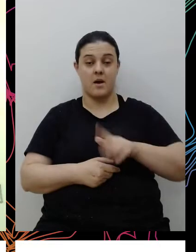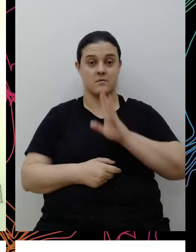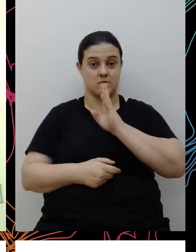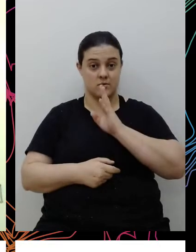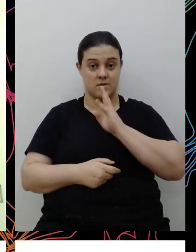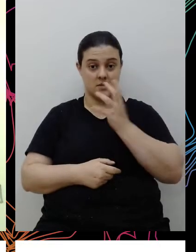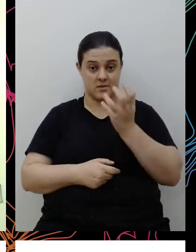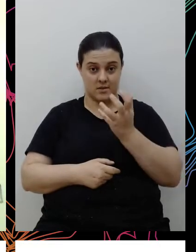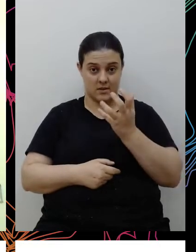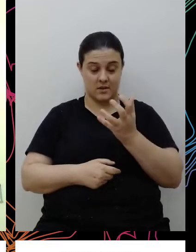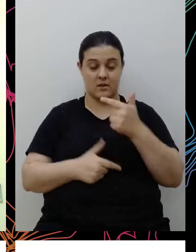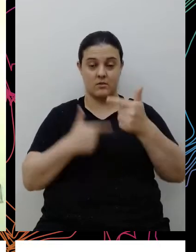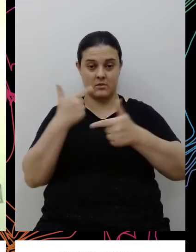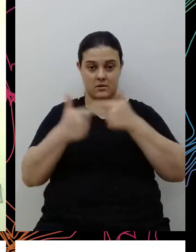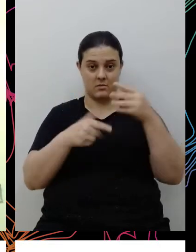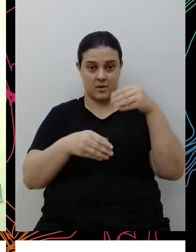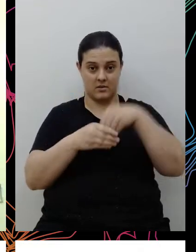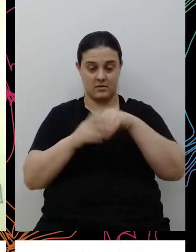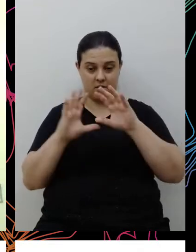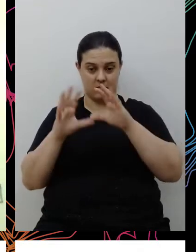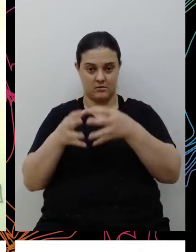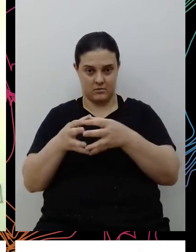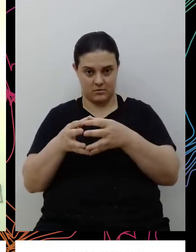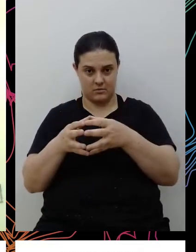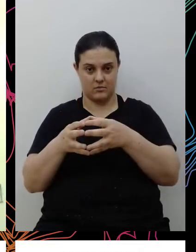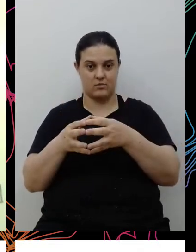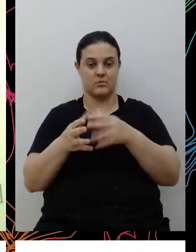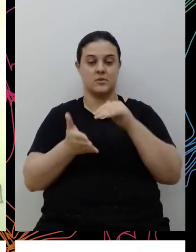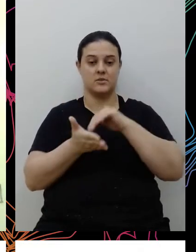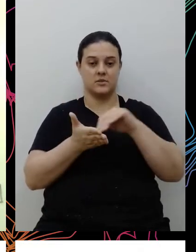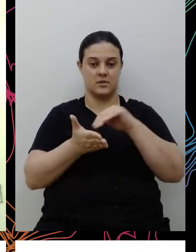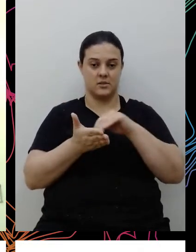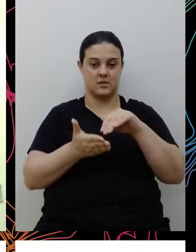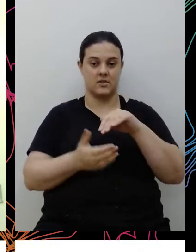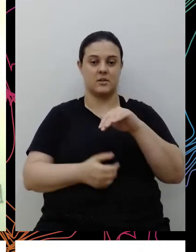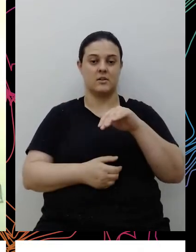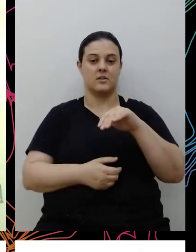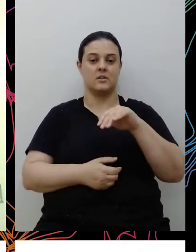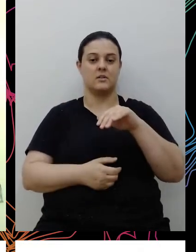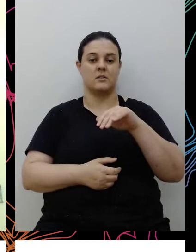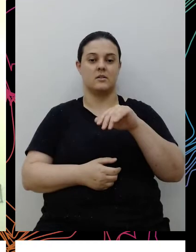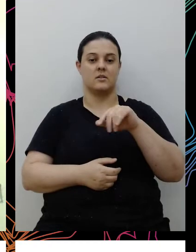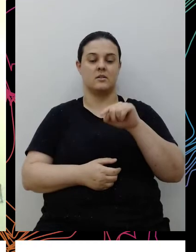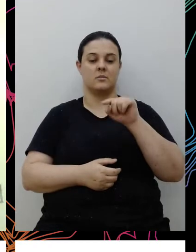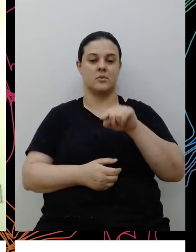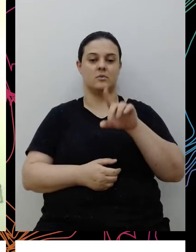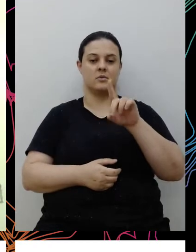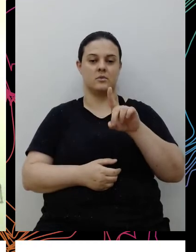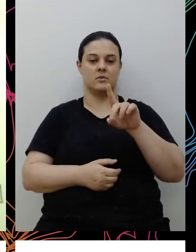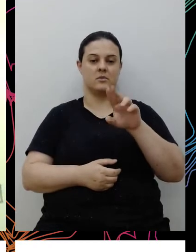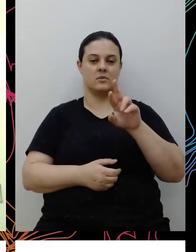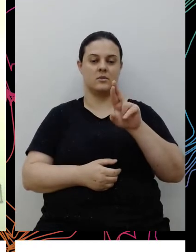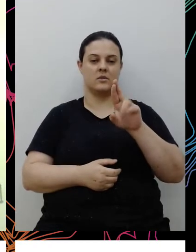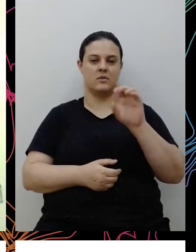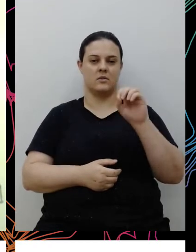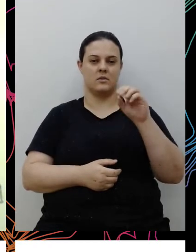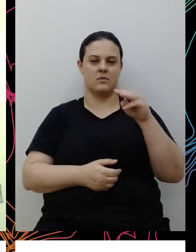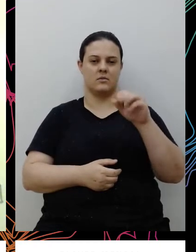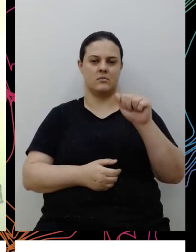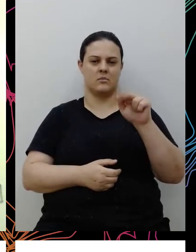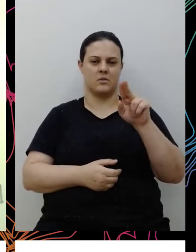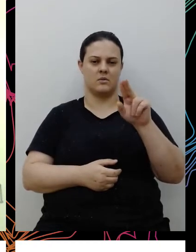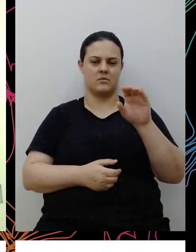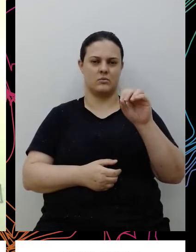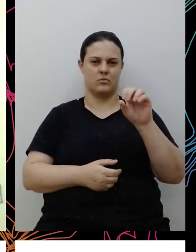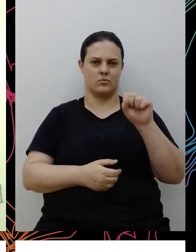o nosso trabalho dentro da coalizão, secretaria.deumanos.org.br e também tem